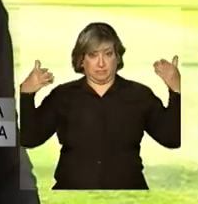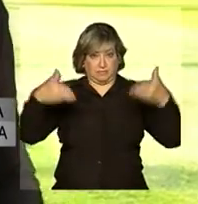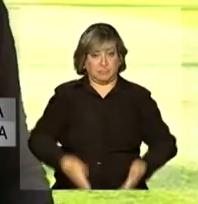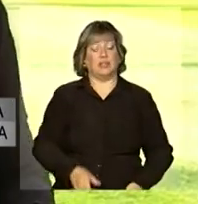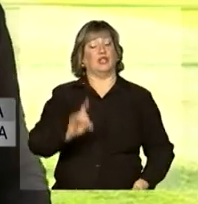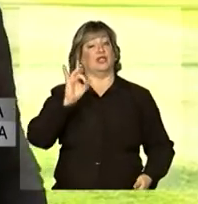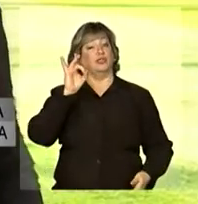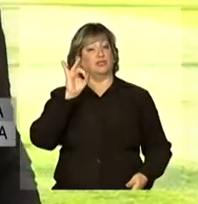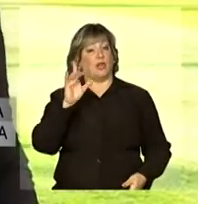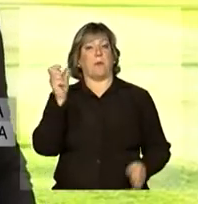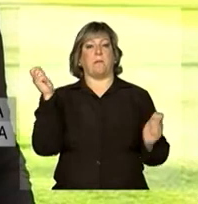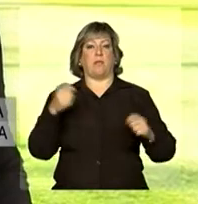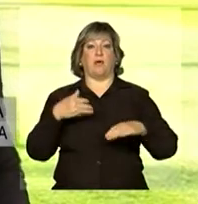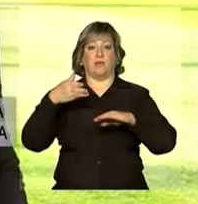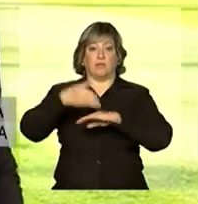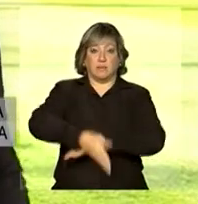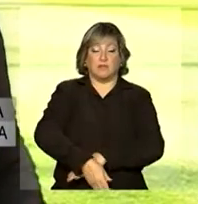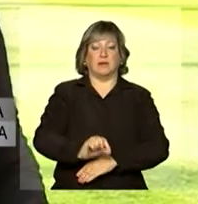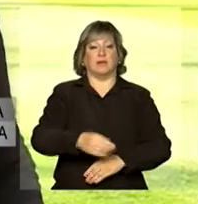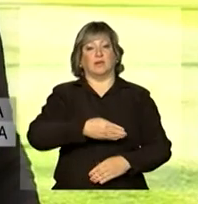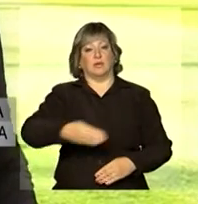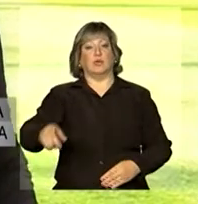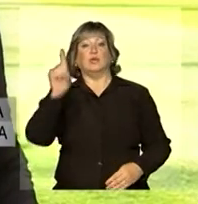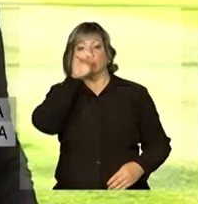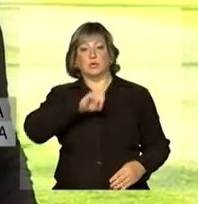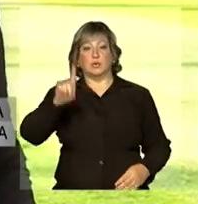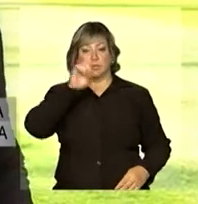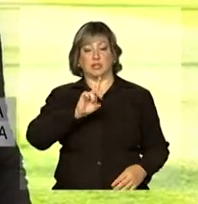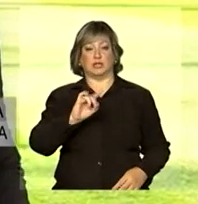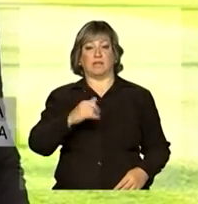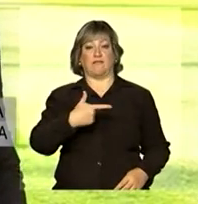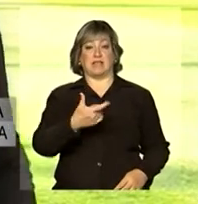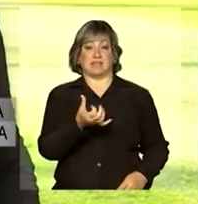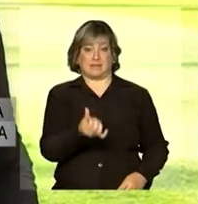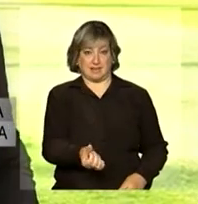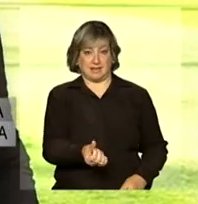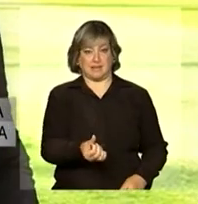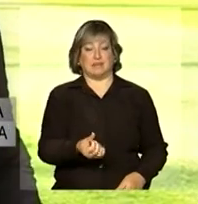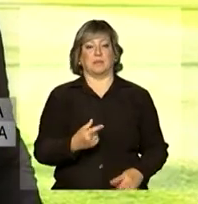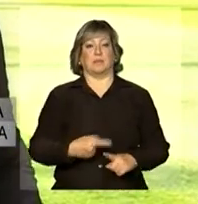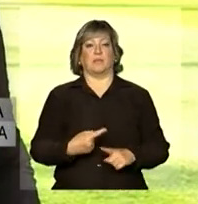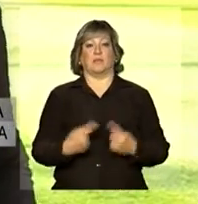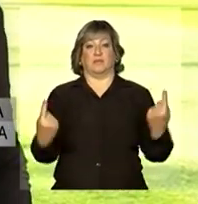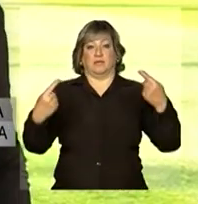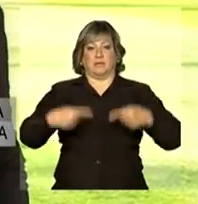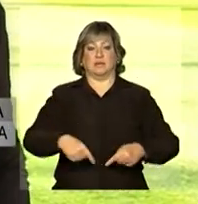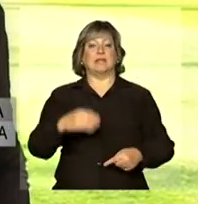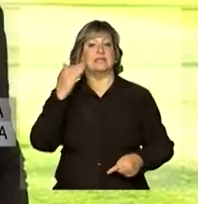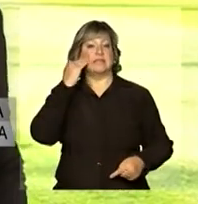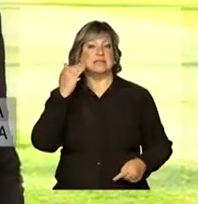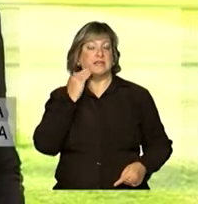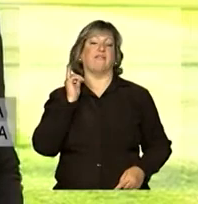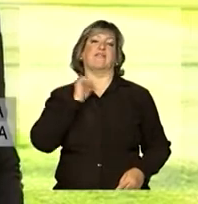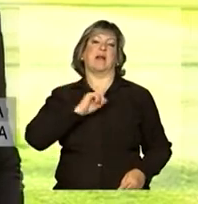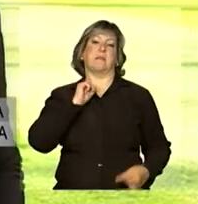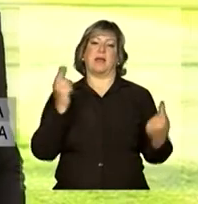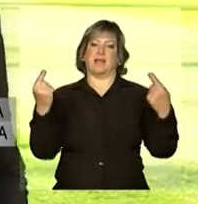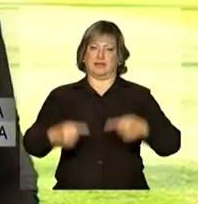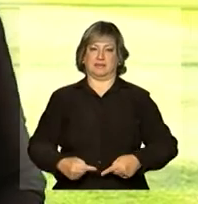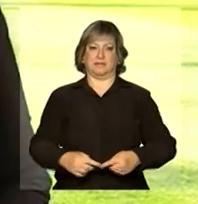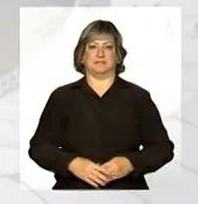acesso ao Estádio Nacional de Brasília no domingo, dia 26, na partida entre Santos e Flamengo.